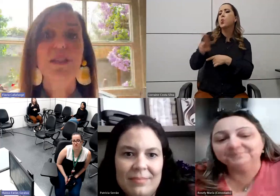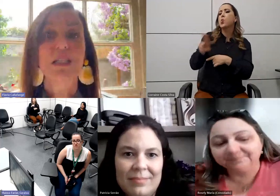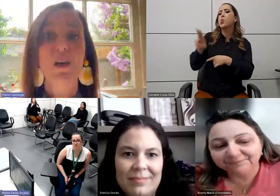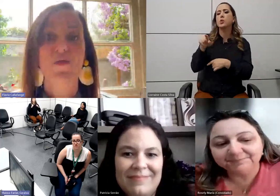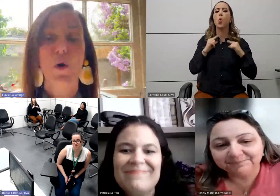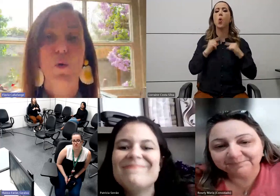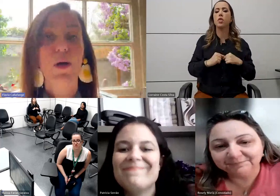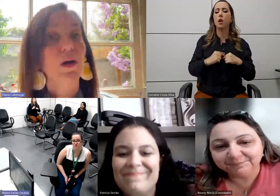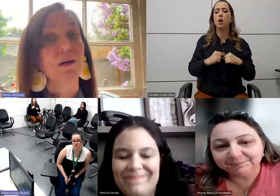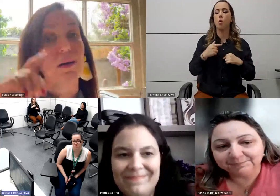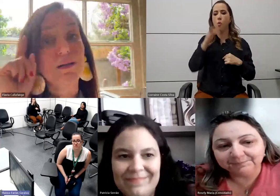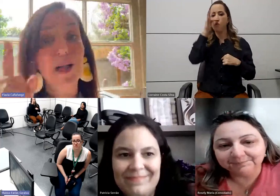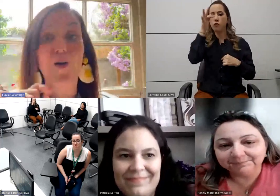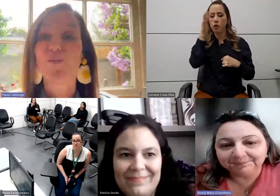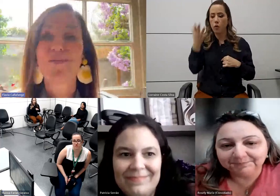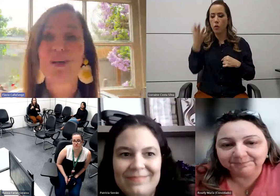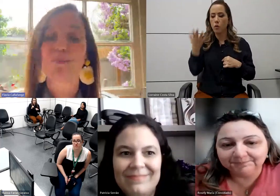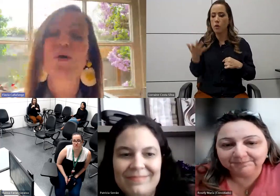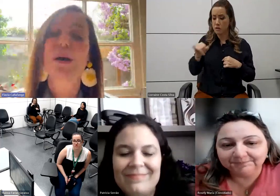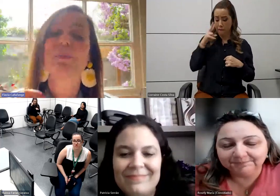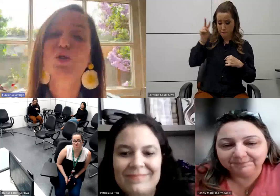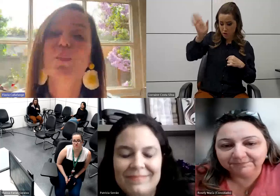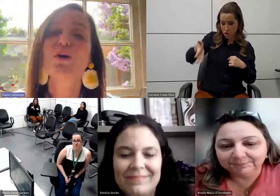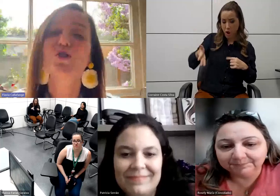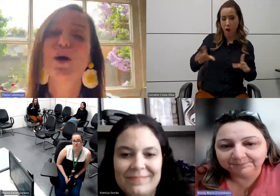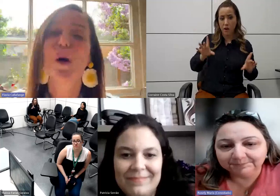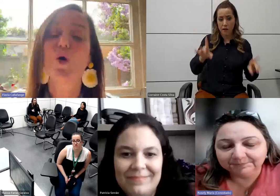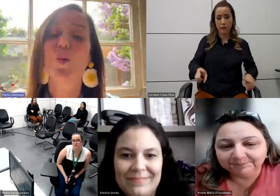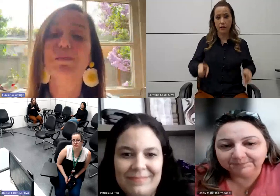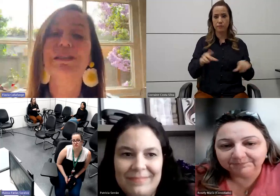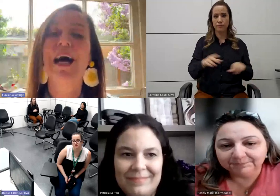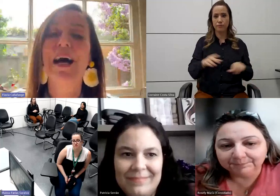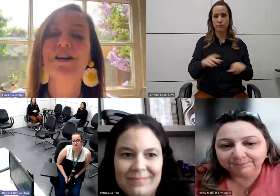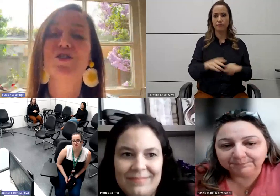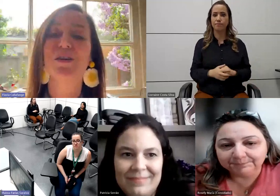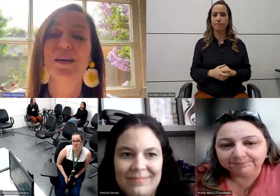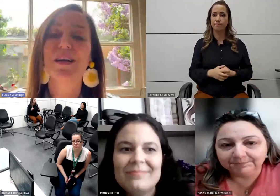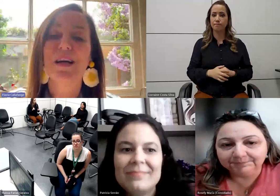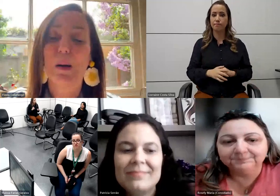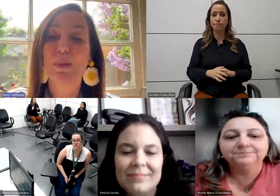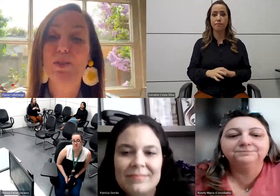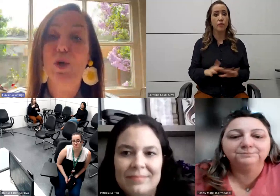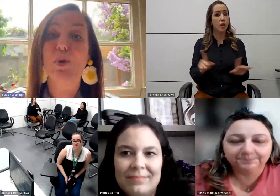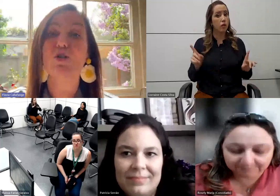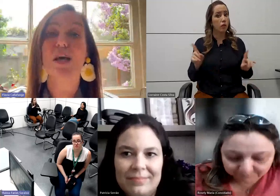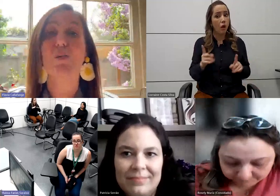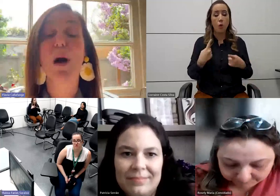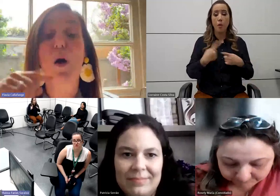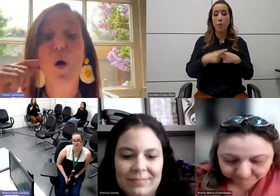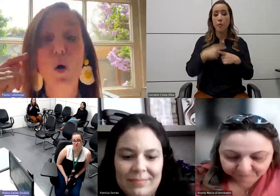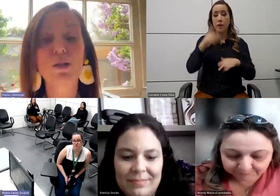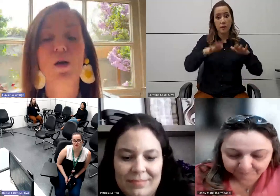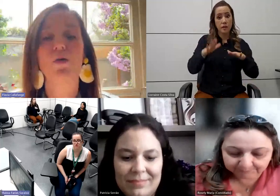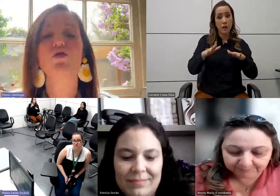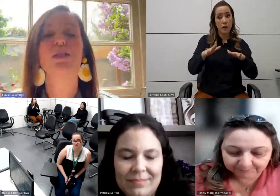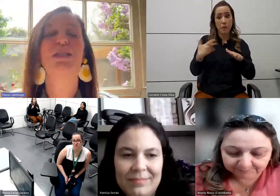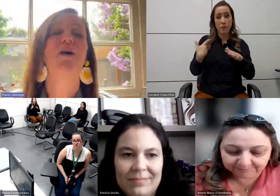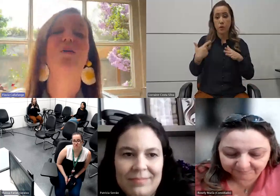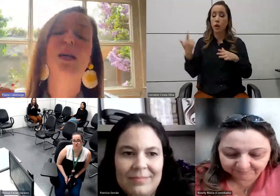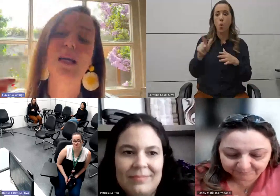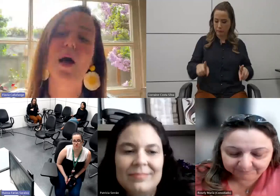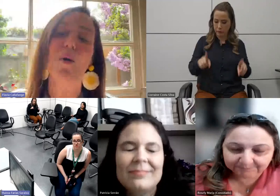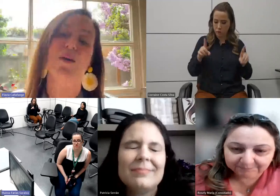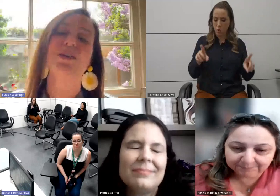de rodas? visível. Não, porque a pessoa pode ter uma comorbidade. A pessoa pode ter uma outra